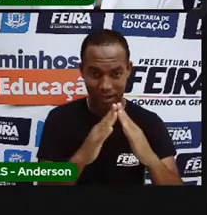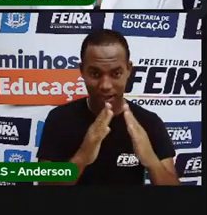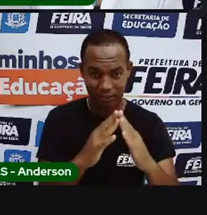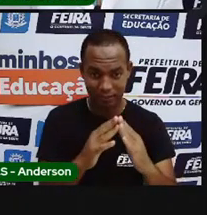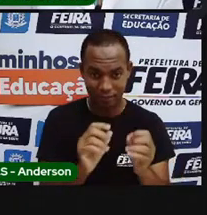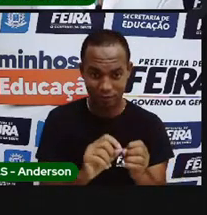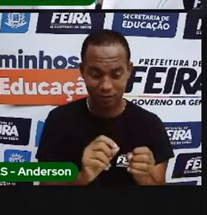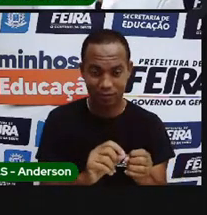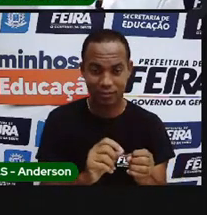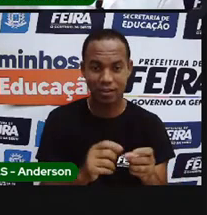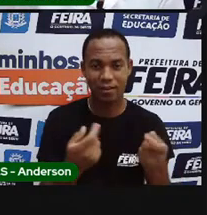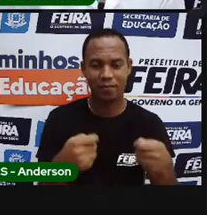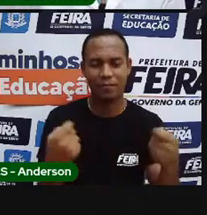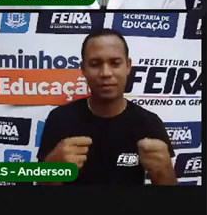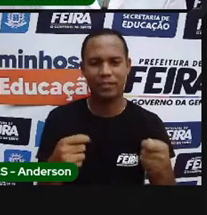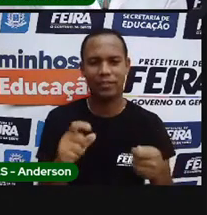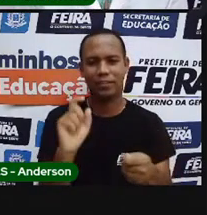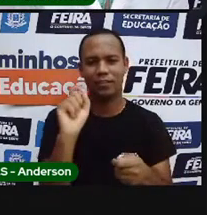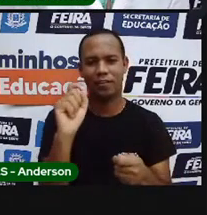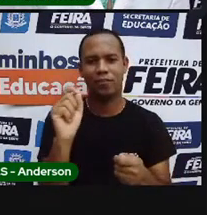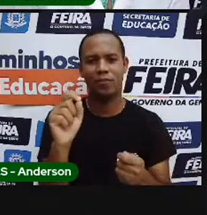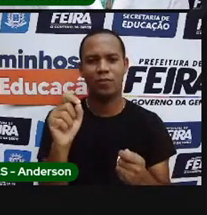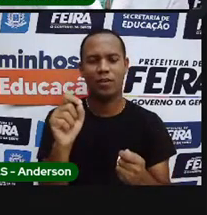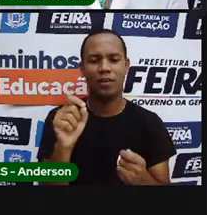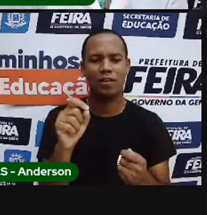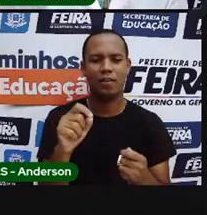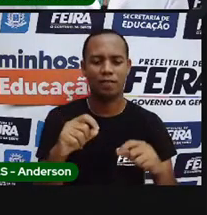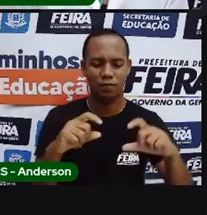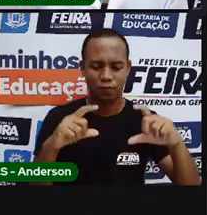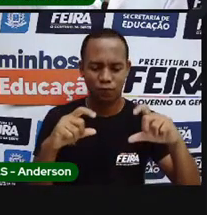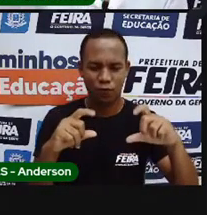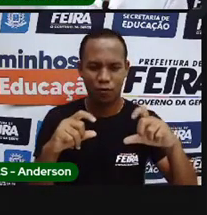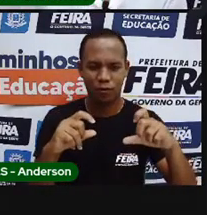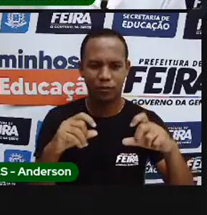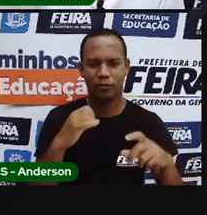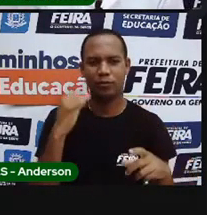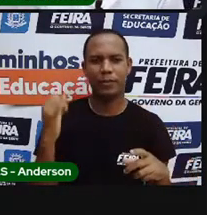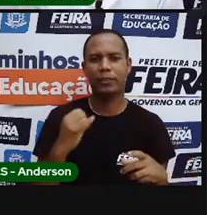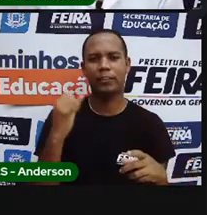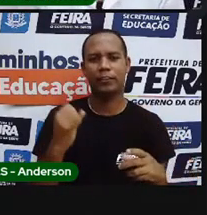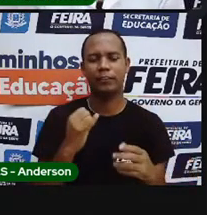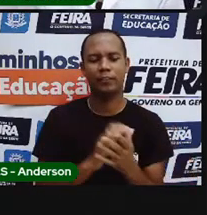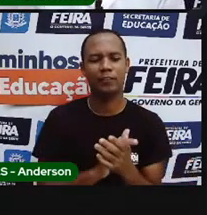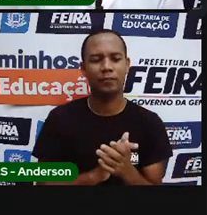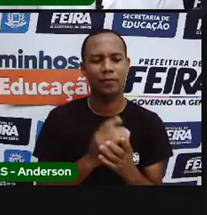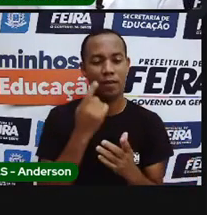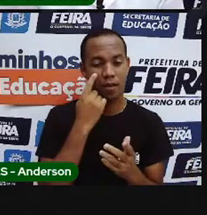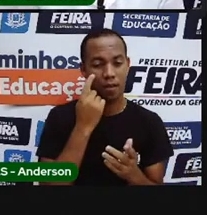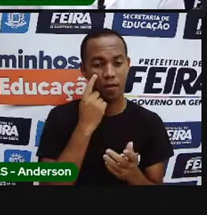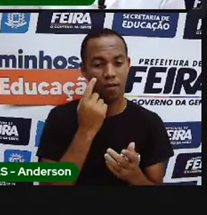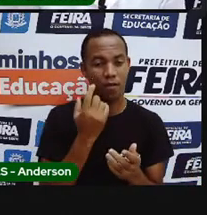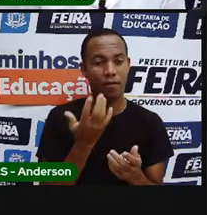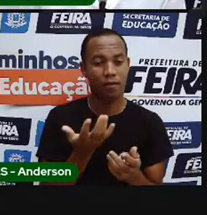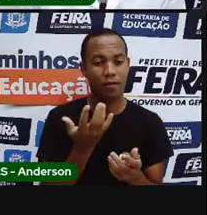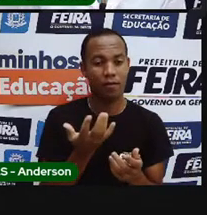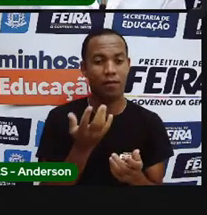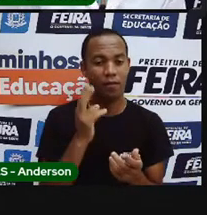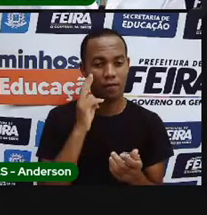foto, certo? Publica lá no Instagram e marca a Facebook, que a própria quer ver, certo?